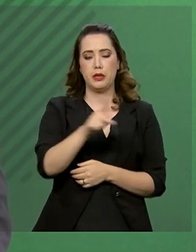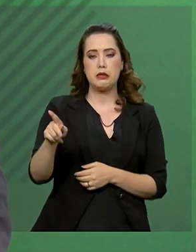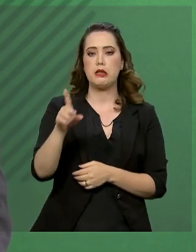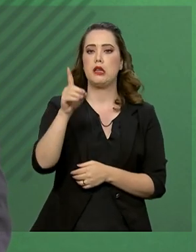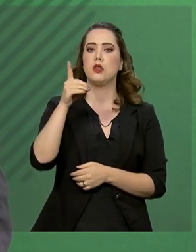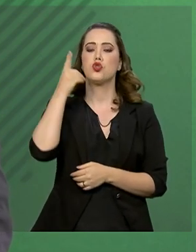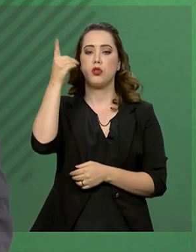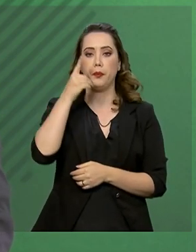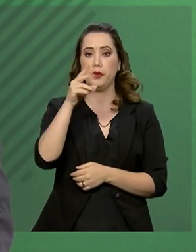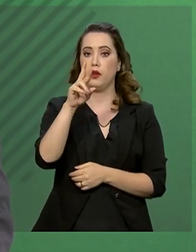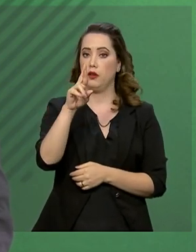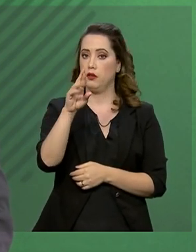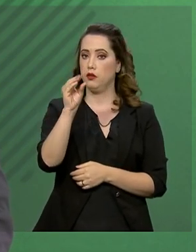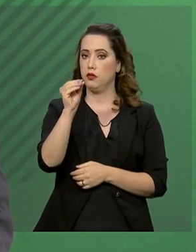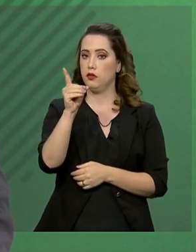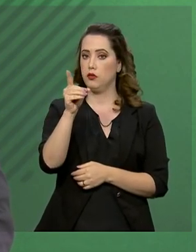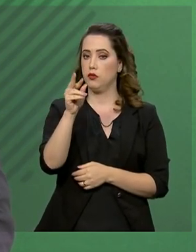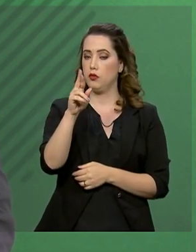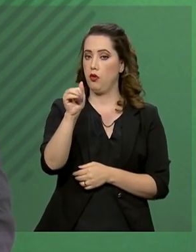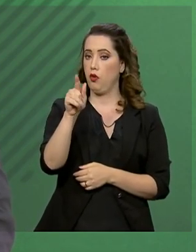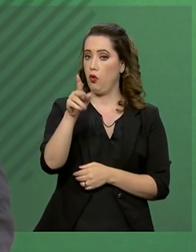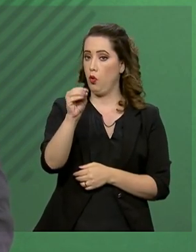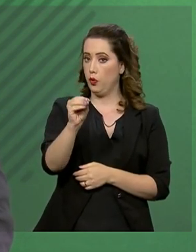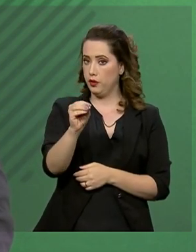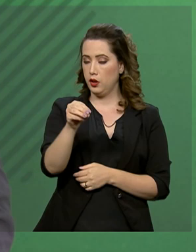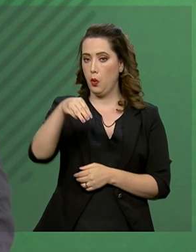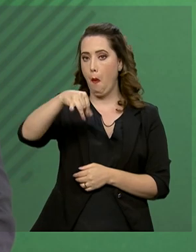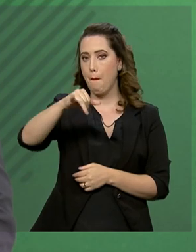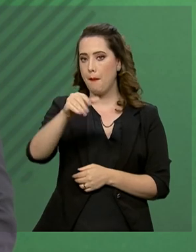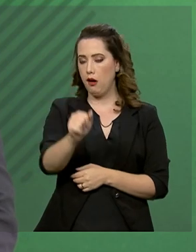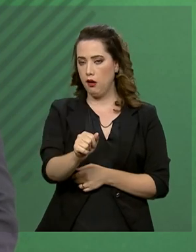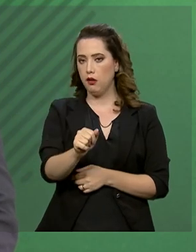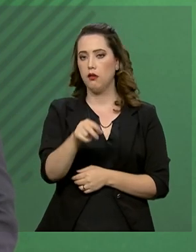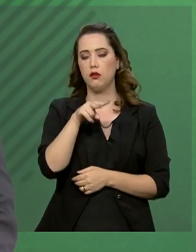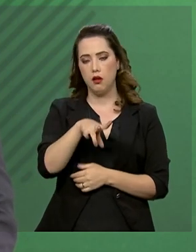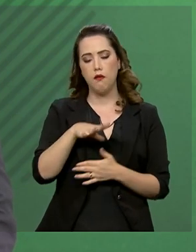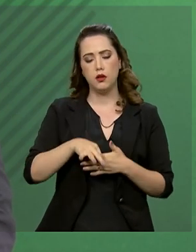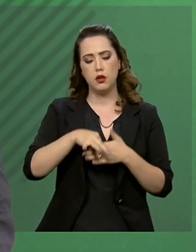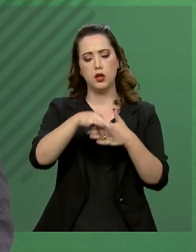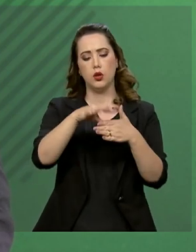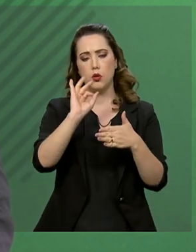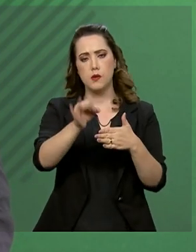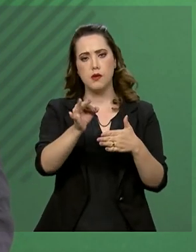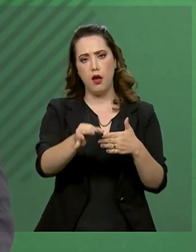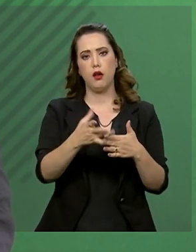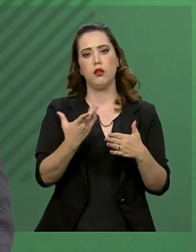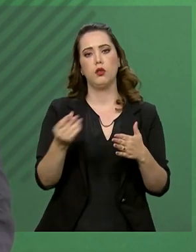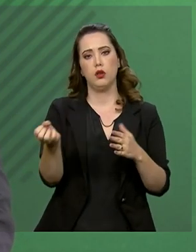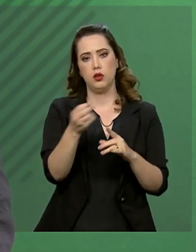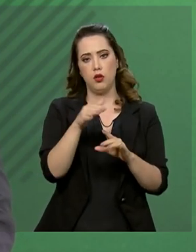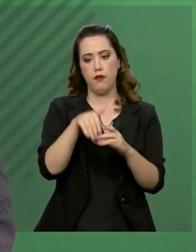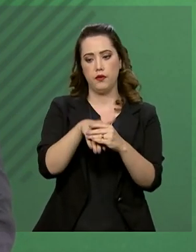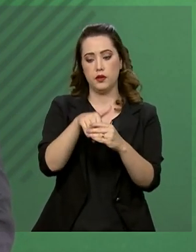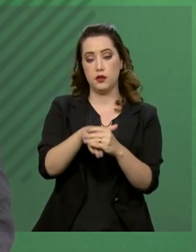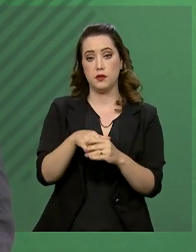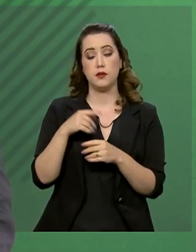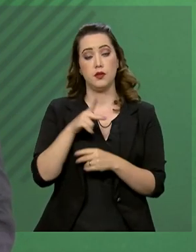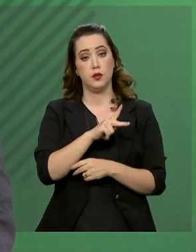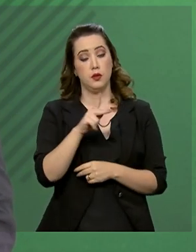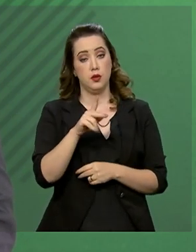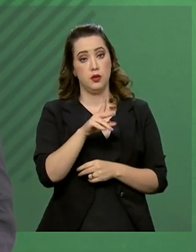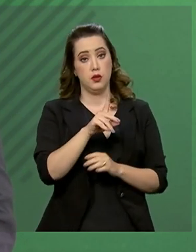do primeiro turno da nova Previdência. Entende também que se o deputado Rodrigo Maia identificou a